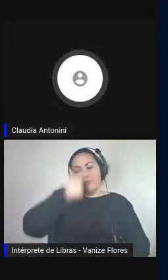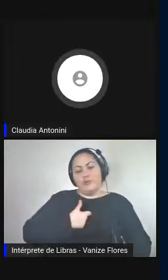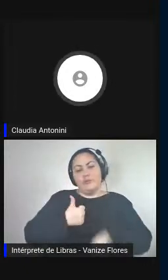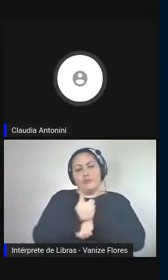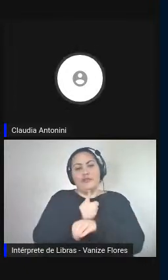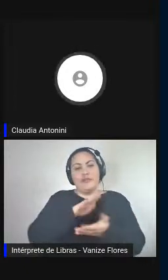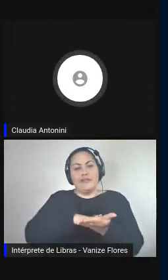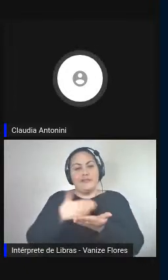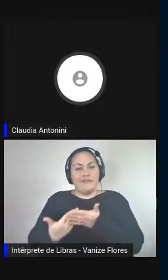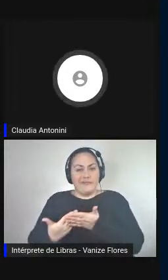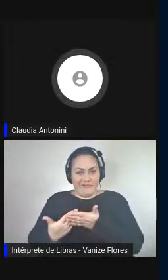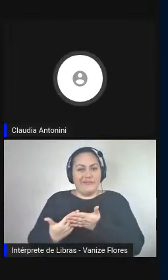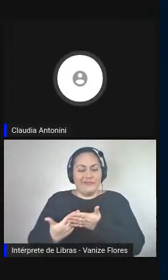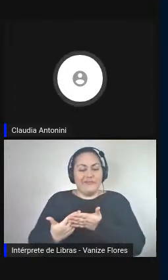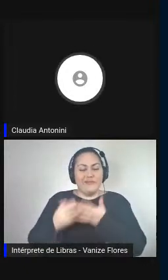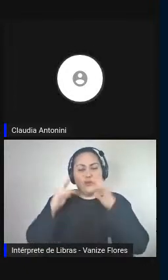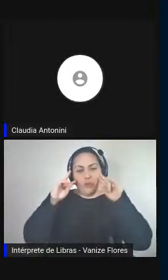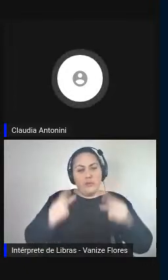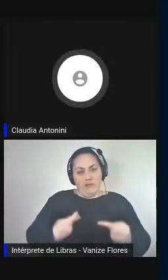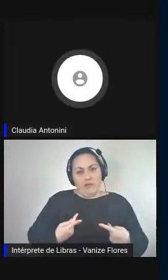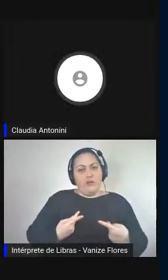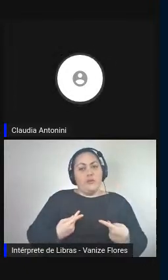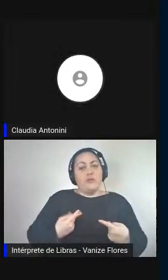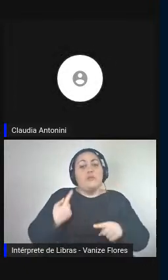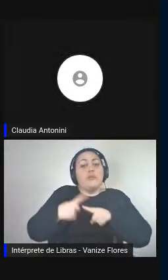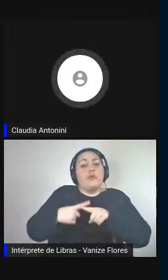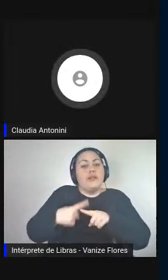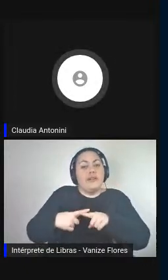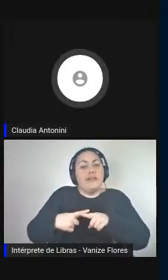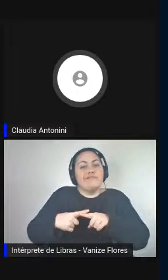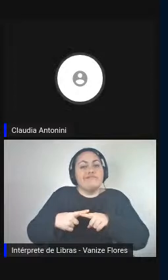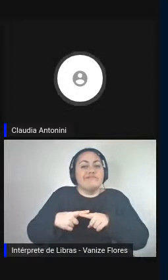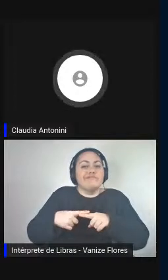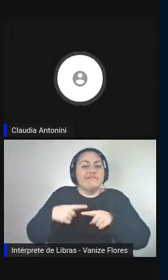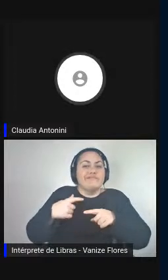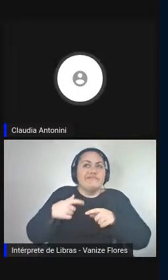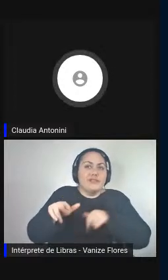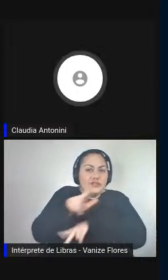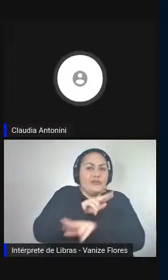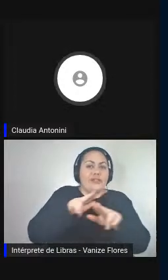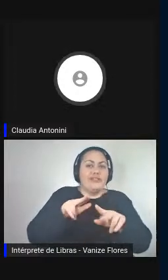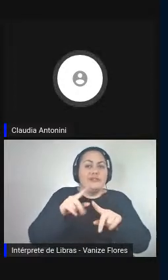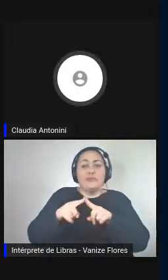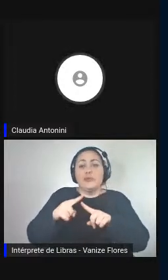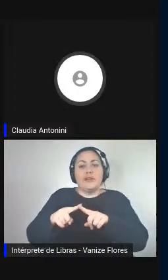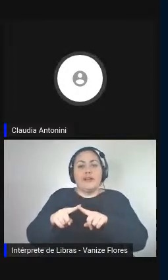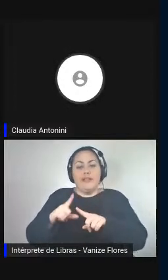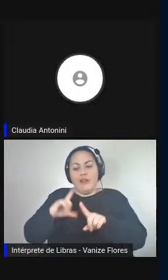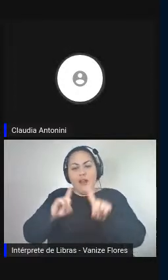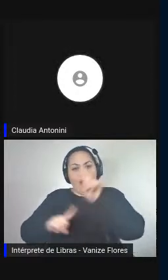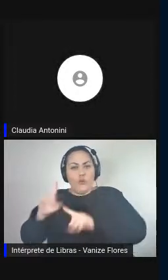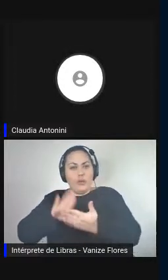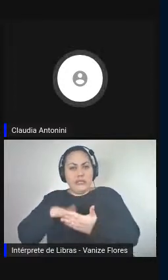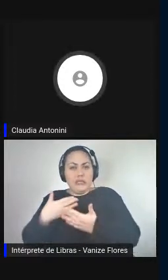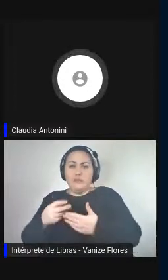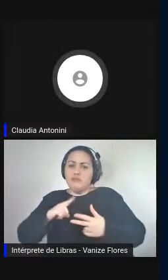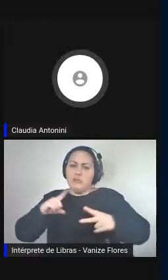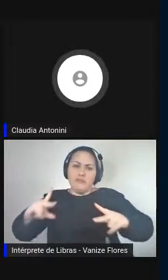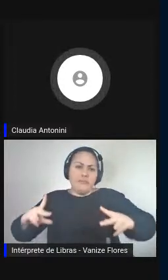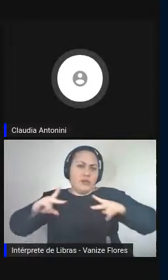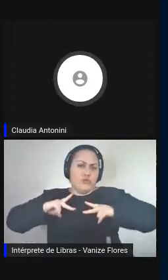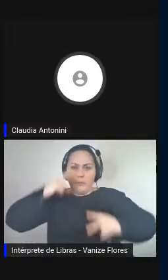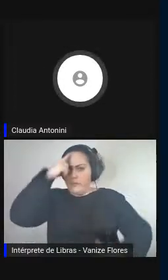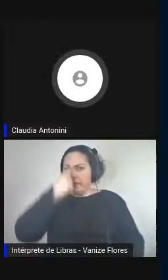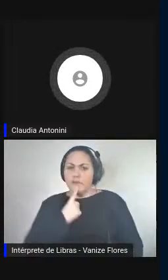exigências, os intérpretes têm exigências pessoais, terão intérpretes que necessitarão de sugestões